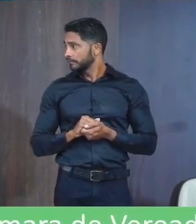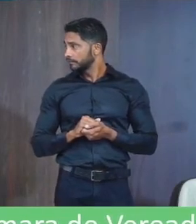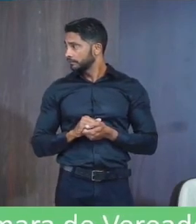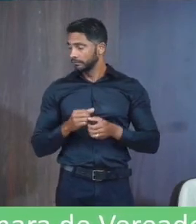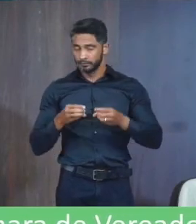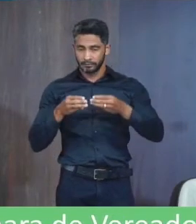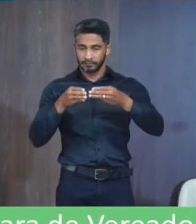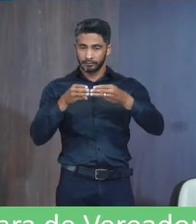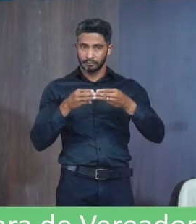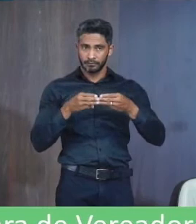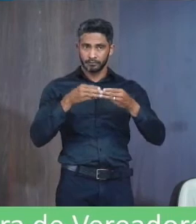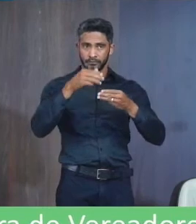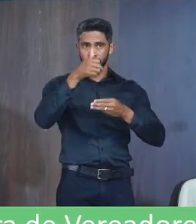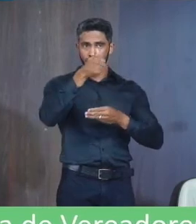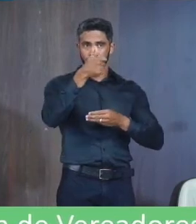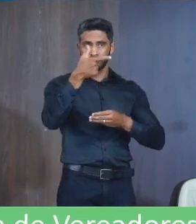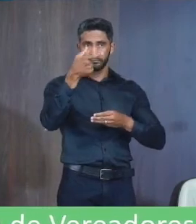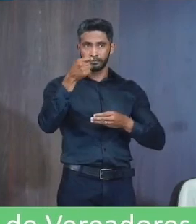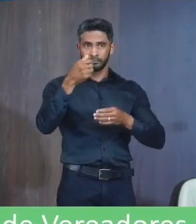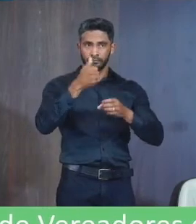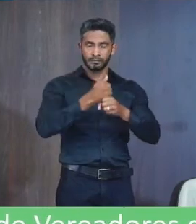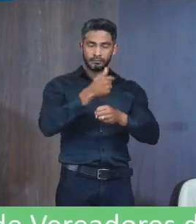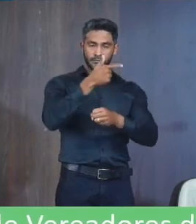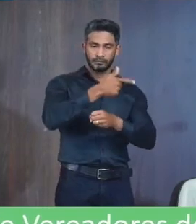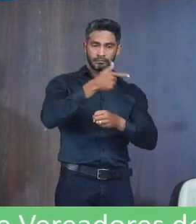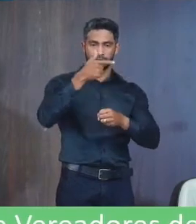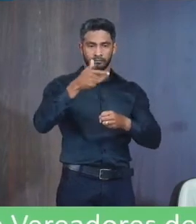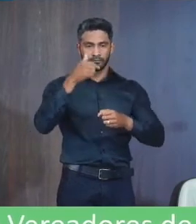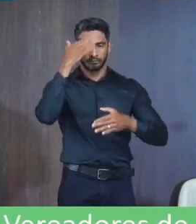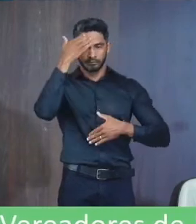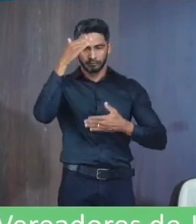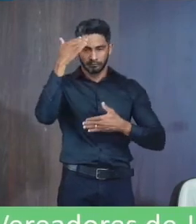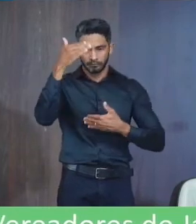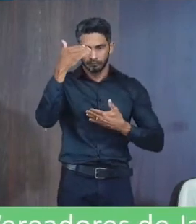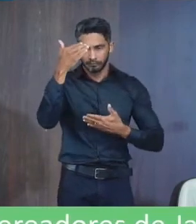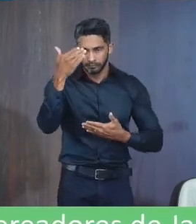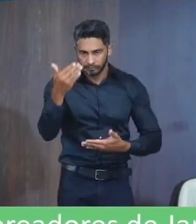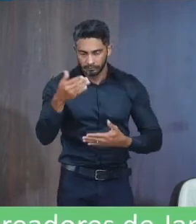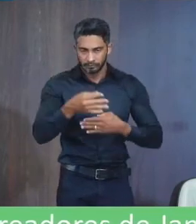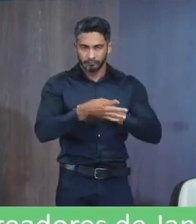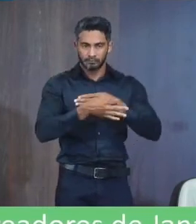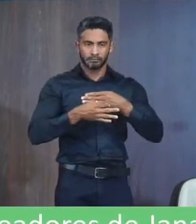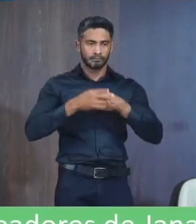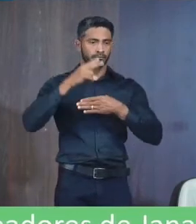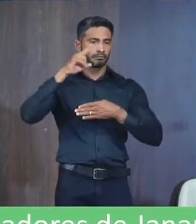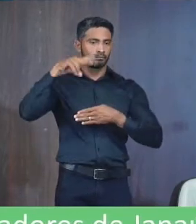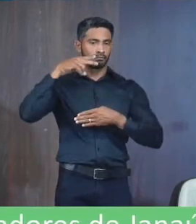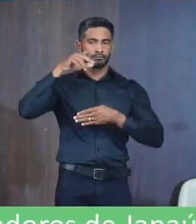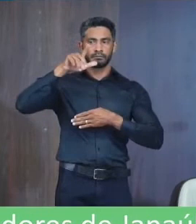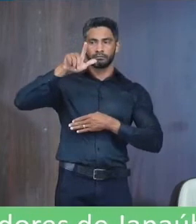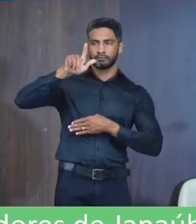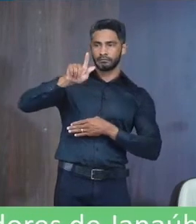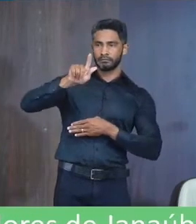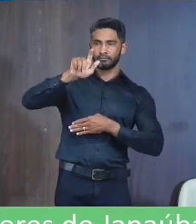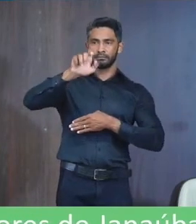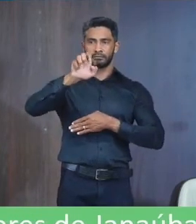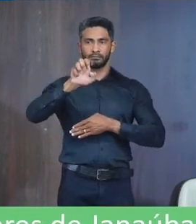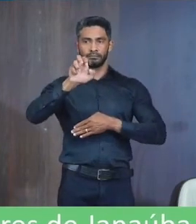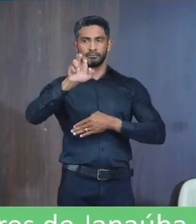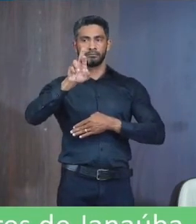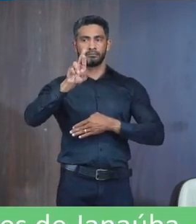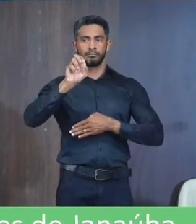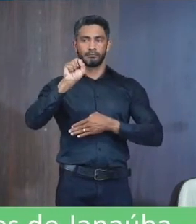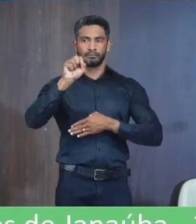Moção 120 2022 Voto de congratulação Autoria O vereador Gerson Do Espírito Santo De